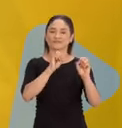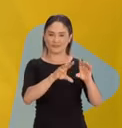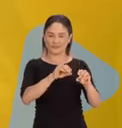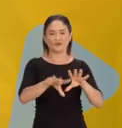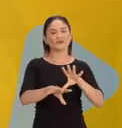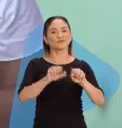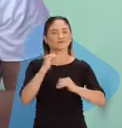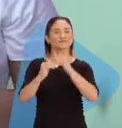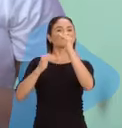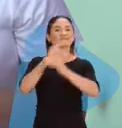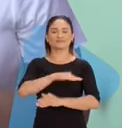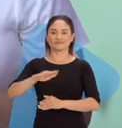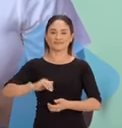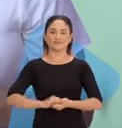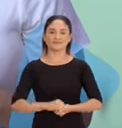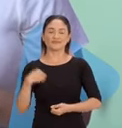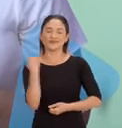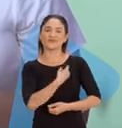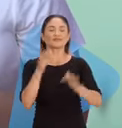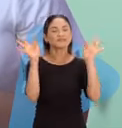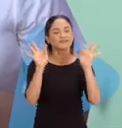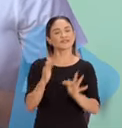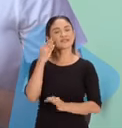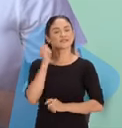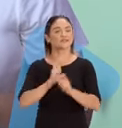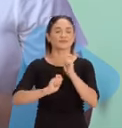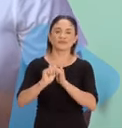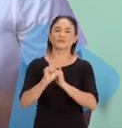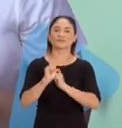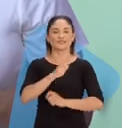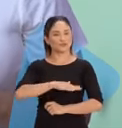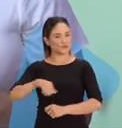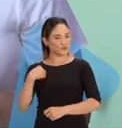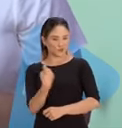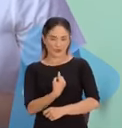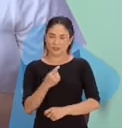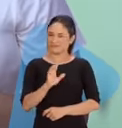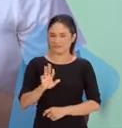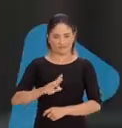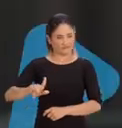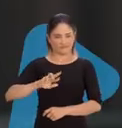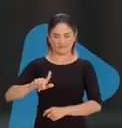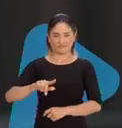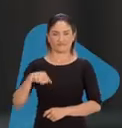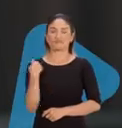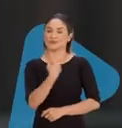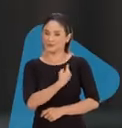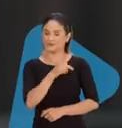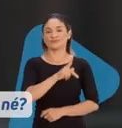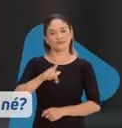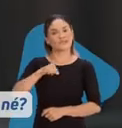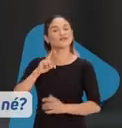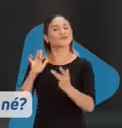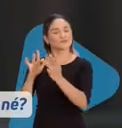das nossas crianças. Ficaram muito felizes de saber que eles não estavam sozinhos nessa situação. A gente que é professor, a